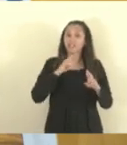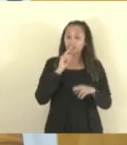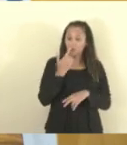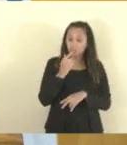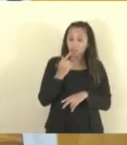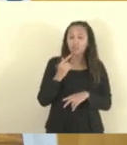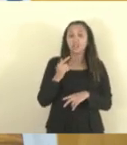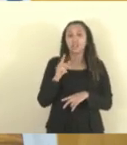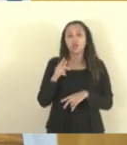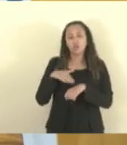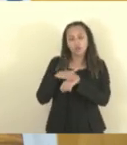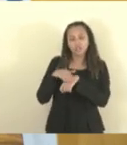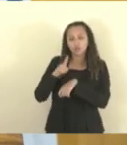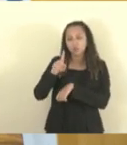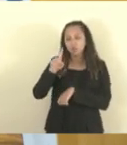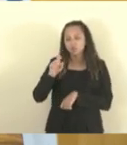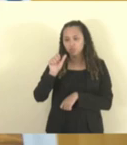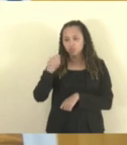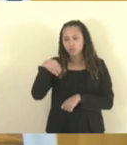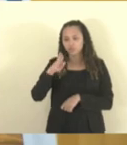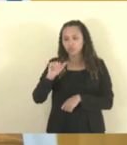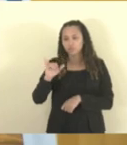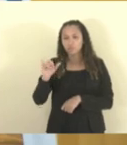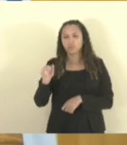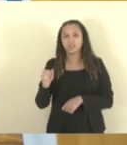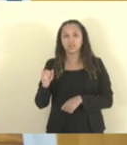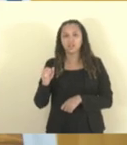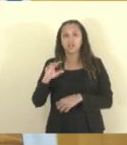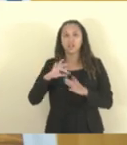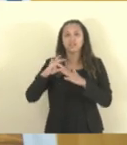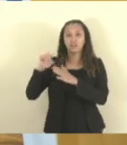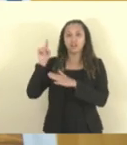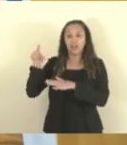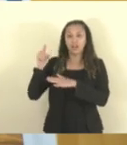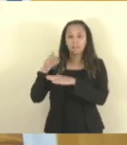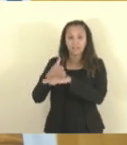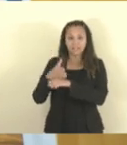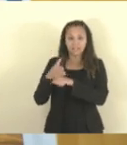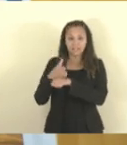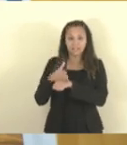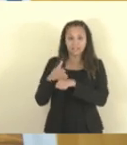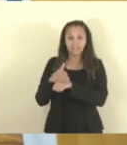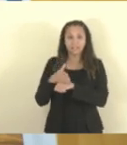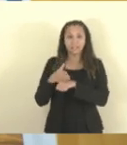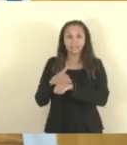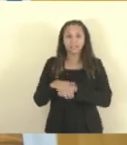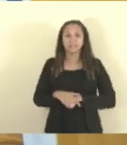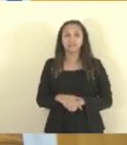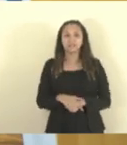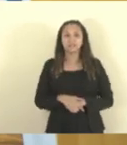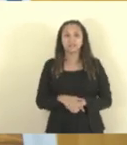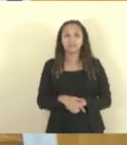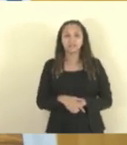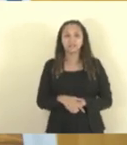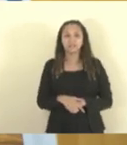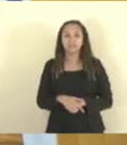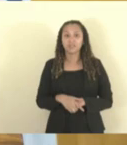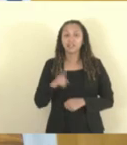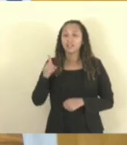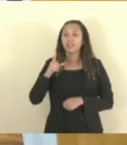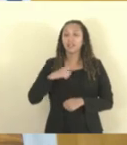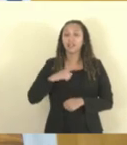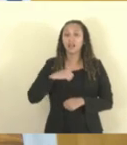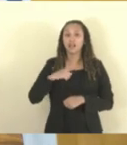estava fazendo com o Chambim agora há pouco, pegou a nossa ideia, levou para a serra, está lá hoje, saiu no edital, Liquida Barcelona,